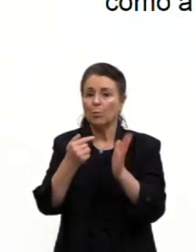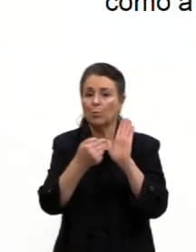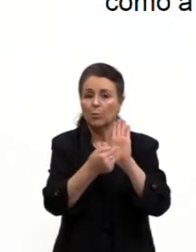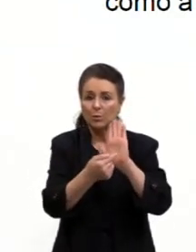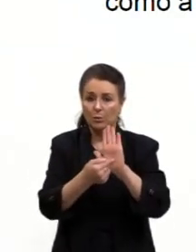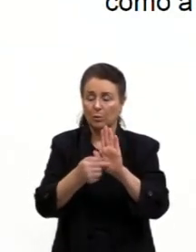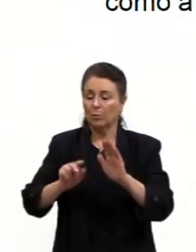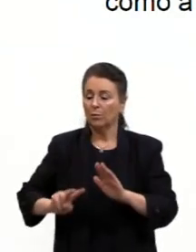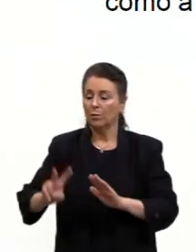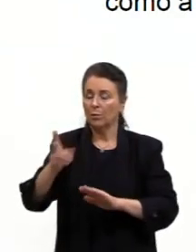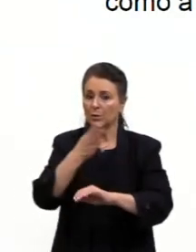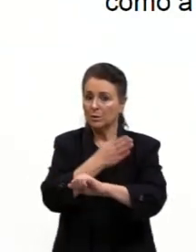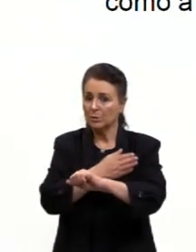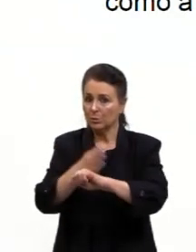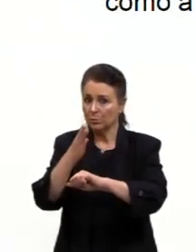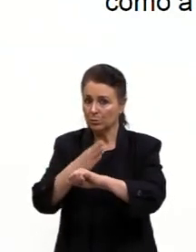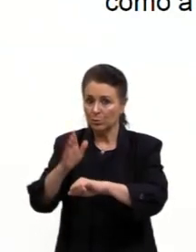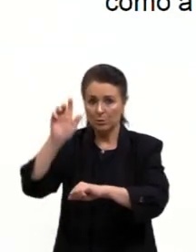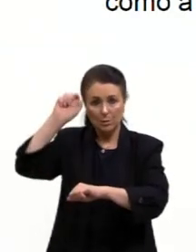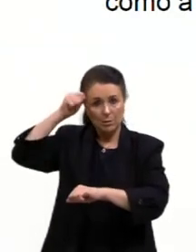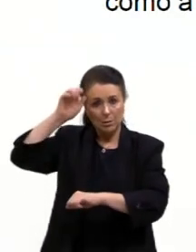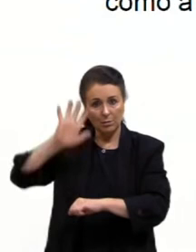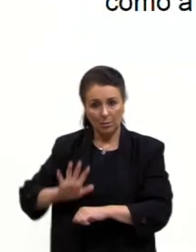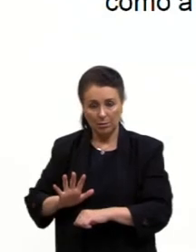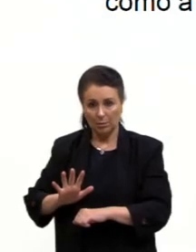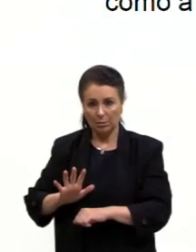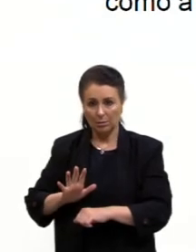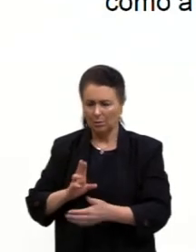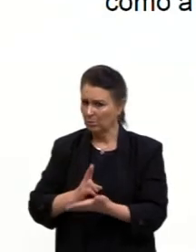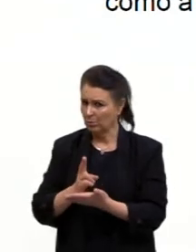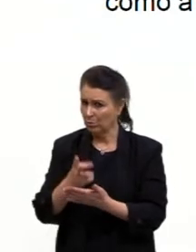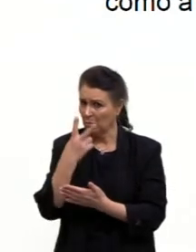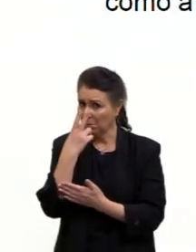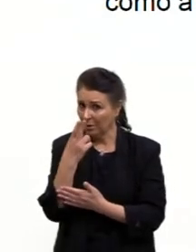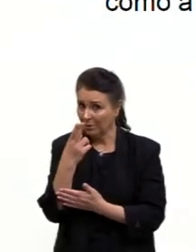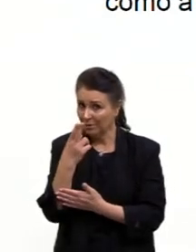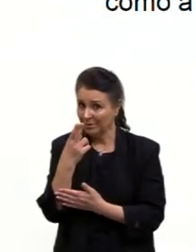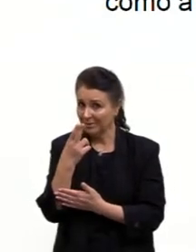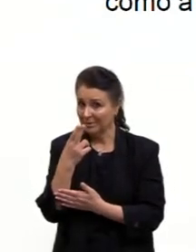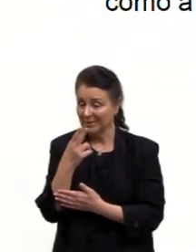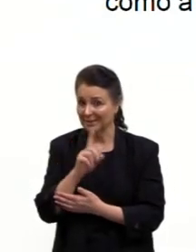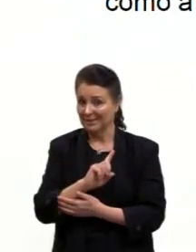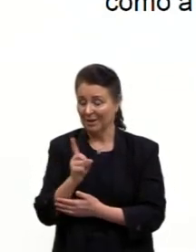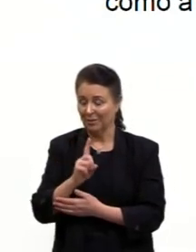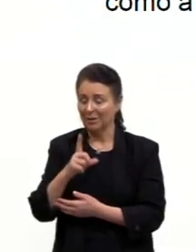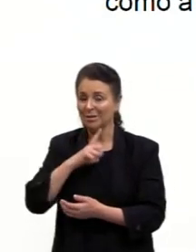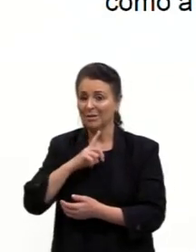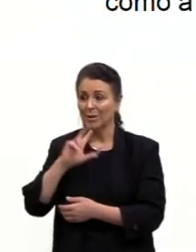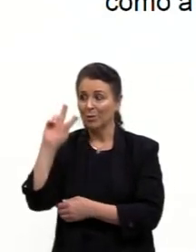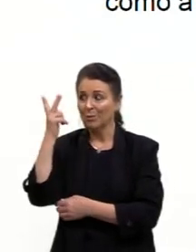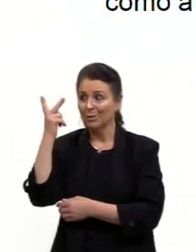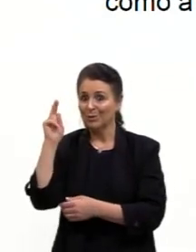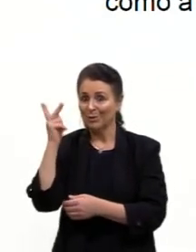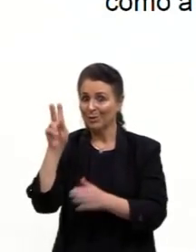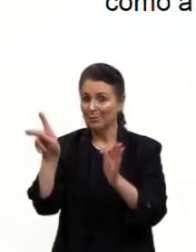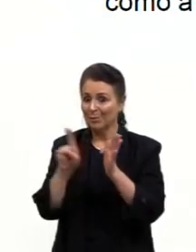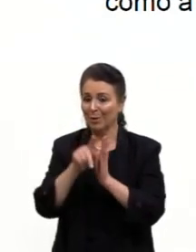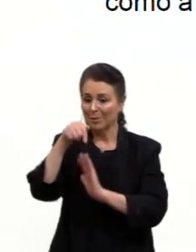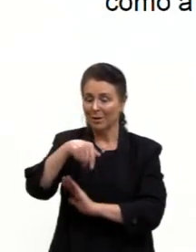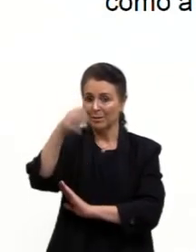costumes africanos. E a gente já falou que eles não permanecem os mesmos, que eles têm uma história própria dentro do Brasil. B,